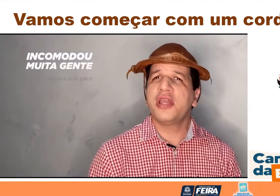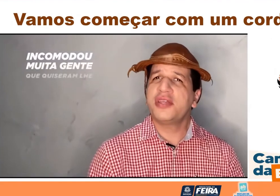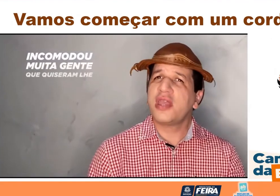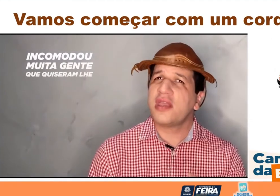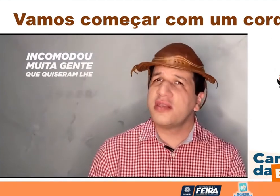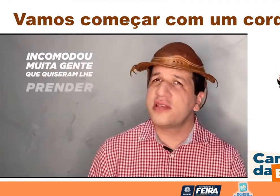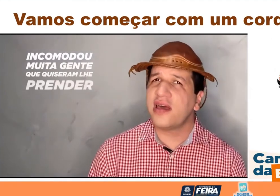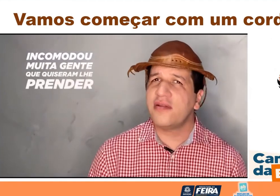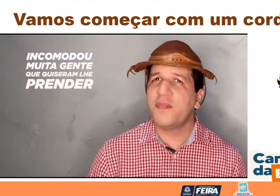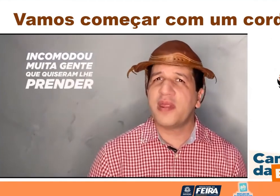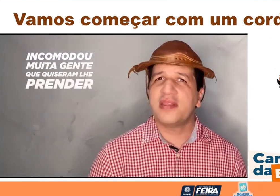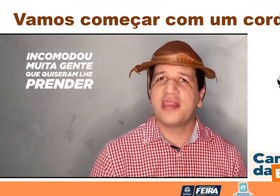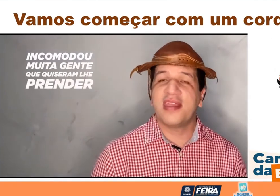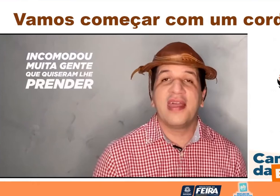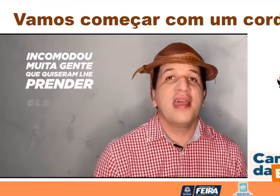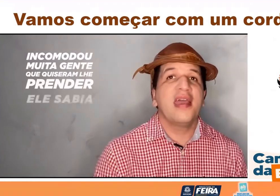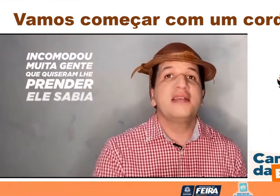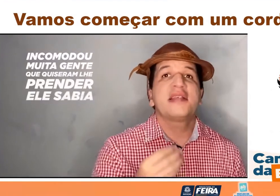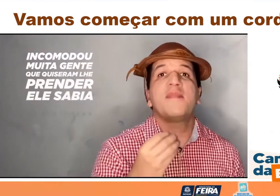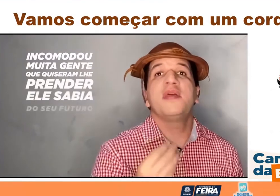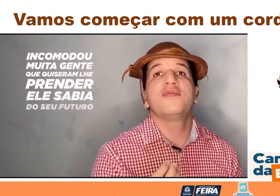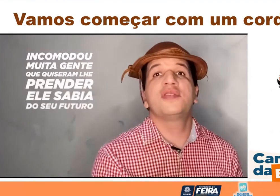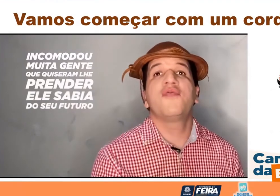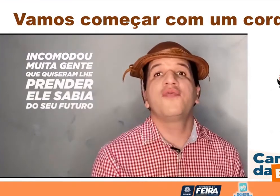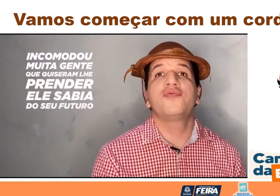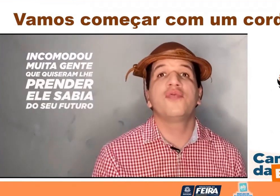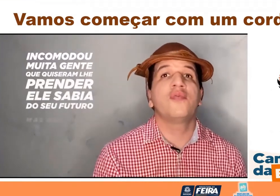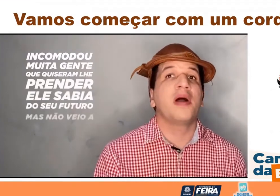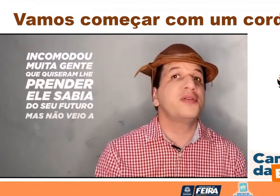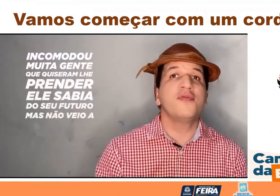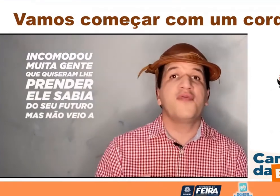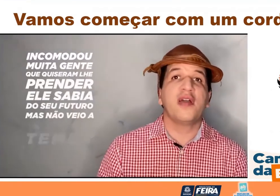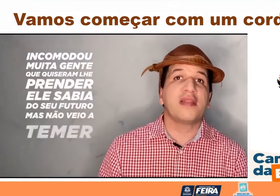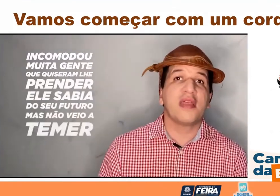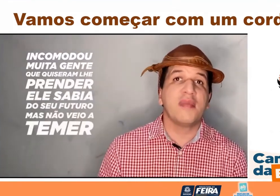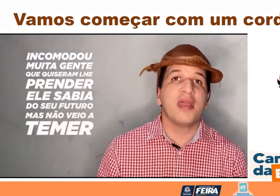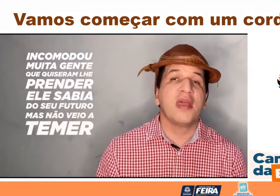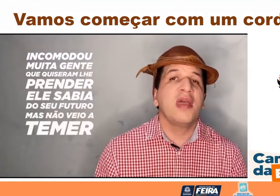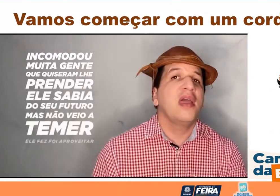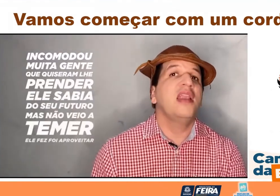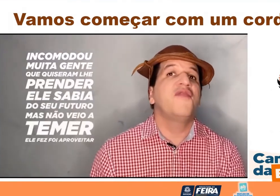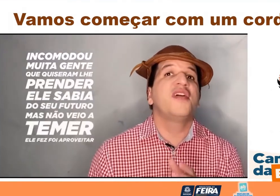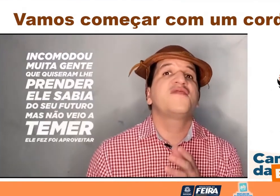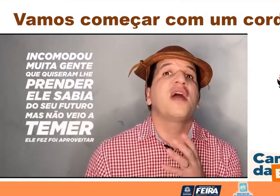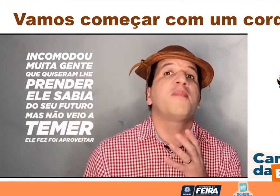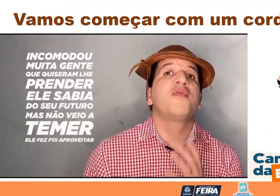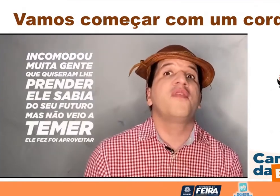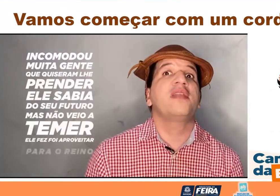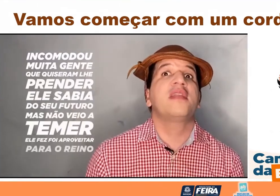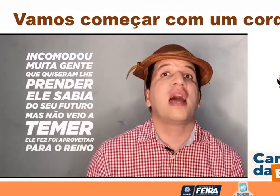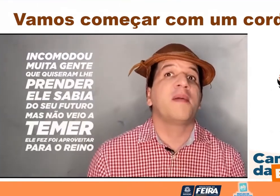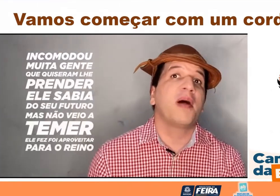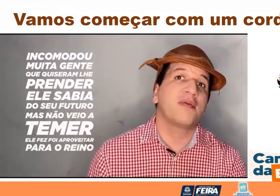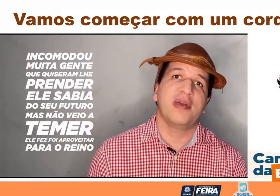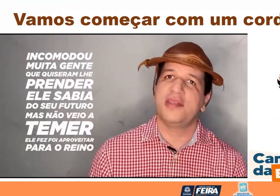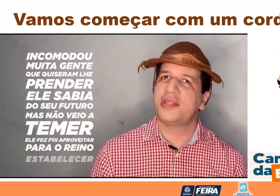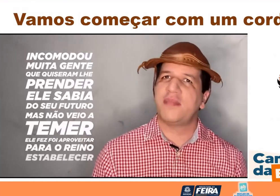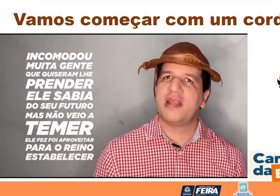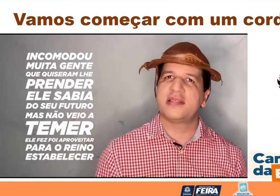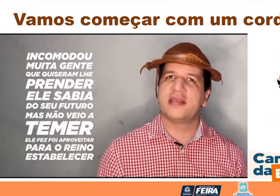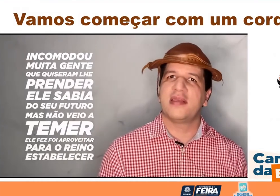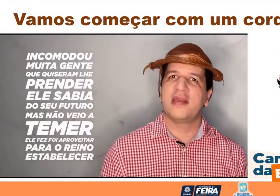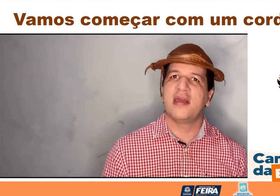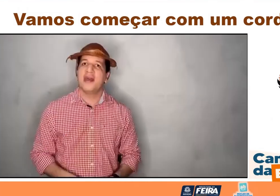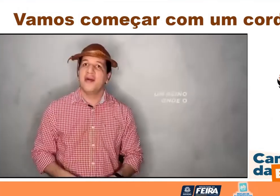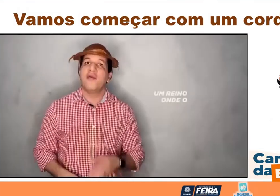muita gente que quiseram lhe prender. Ele sabia do seu futuro, mas não veio a temer. Ele fez foi aproveitar para o